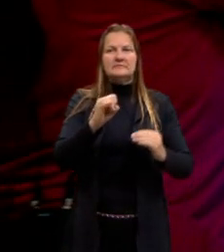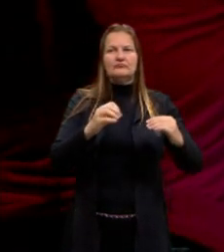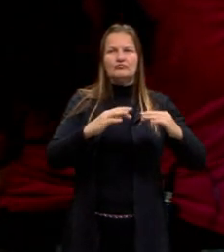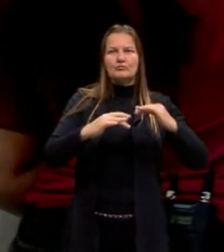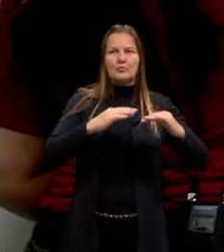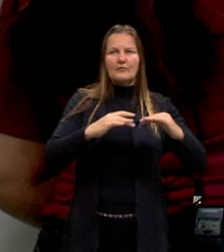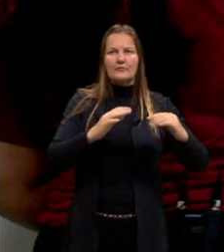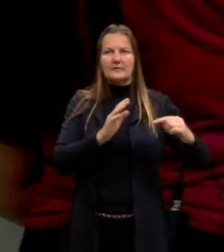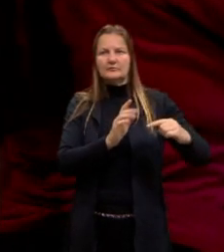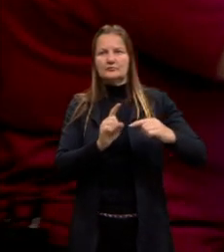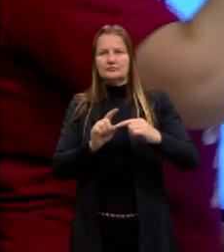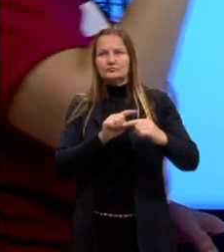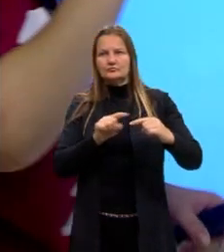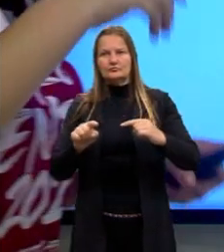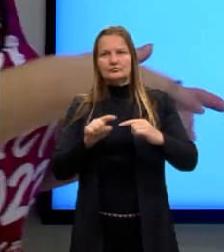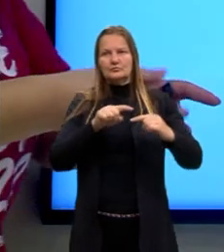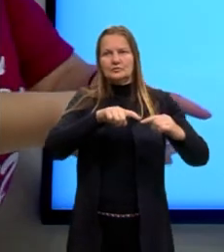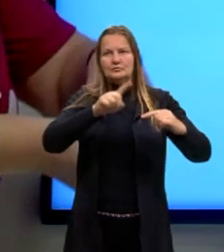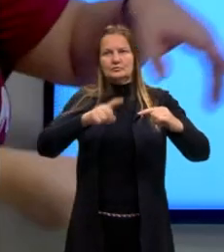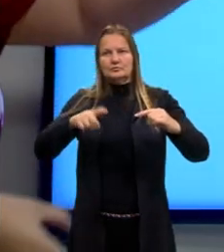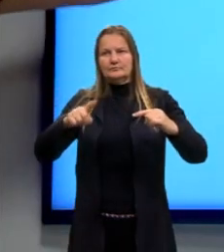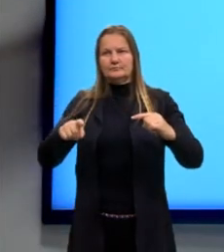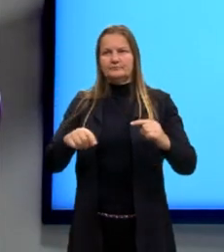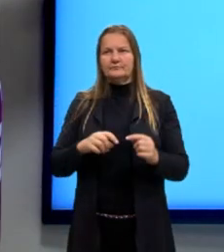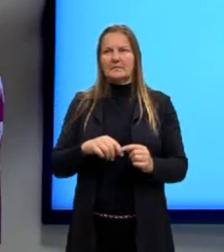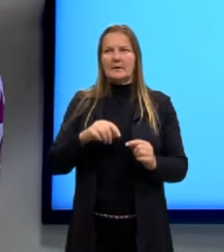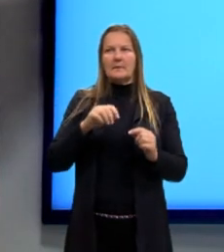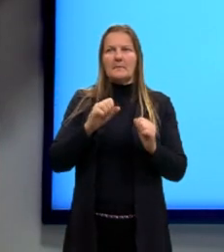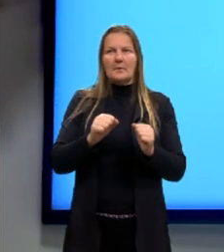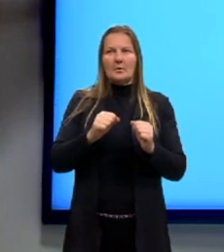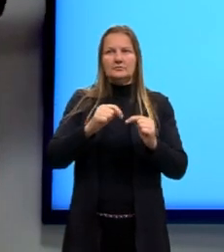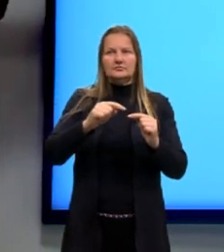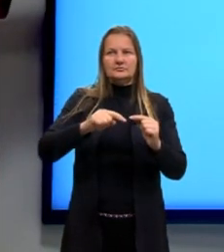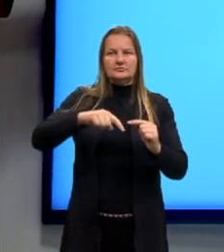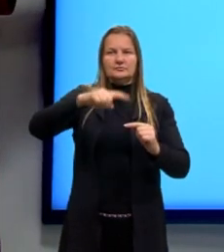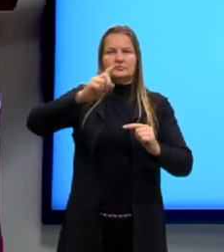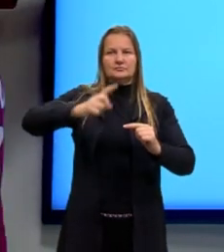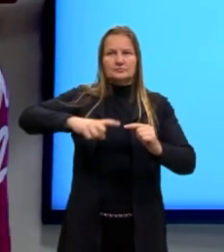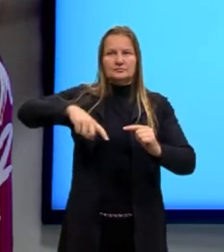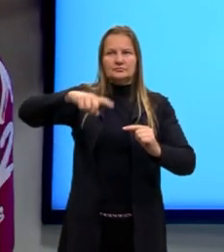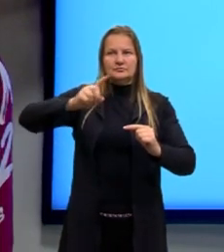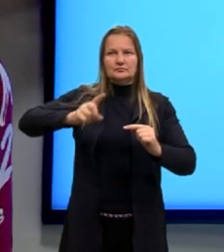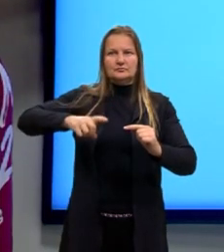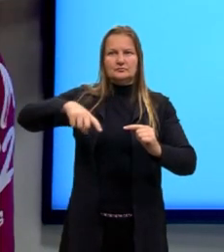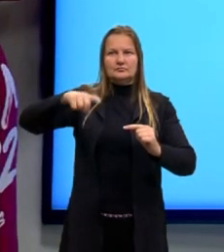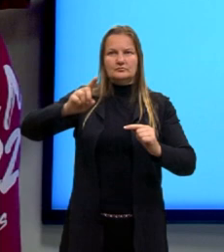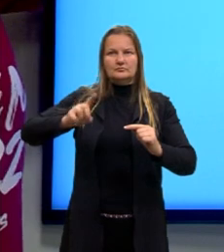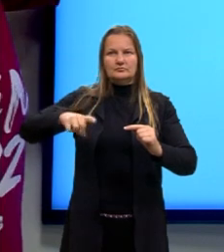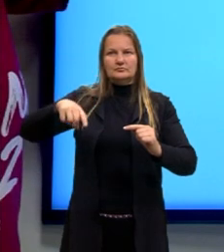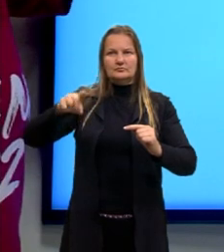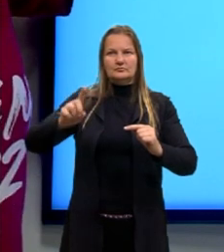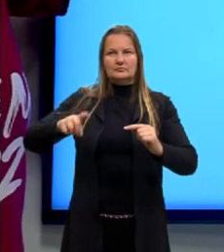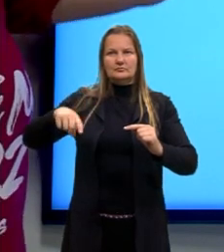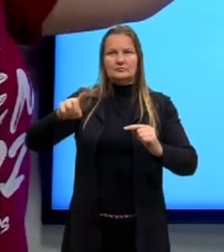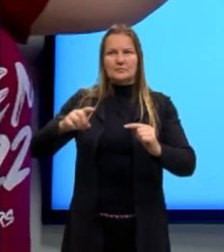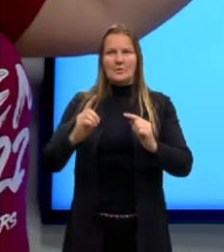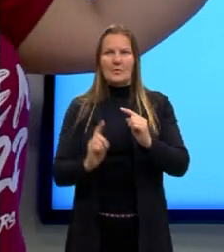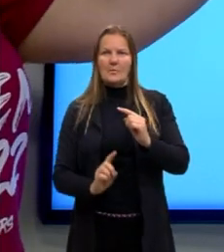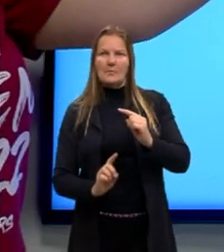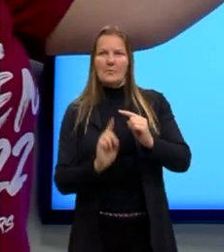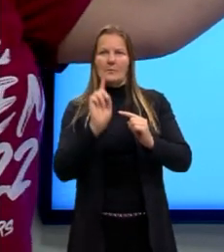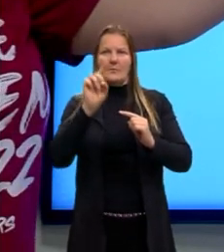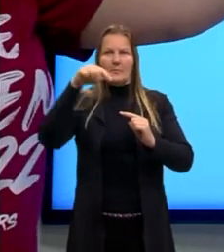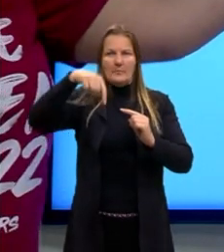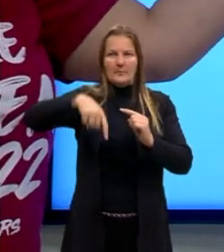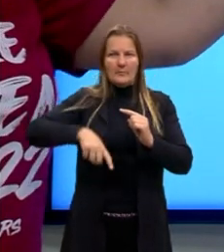para cá, a minha onda. Mas pode ser para cima também, tá, gente? Não precisa ser sempre na horizontal. Pode ser vertical. O que